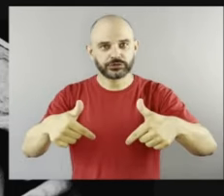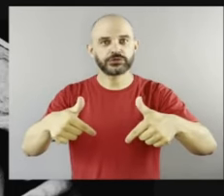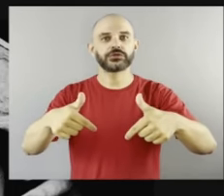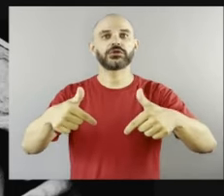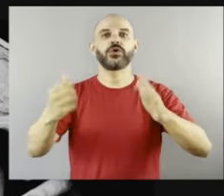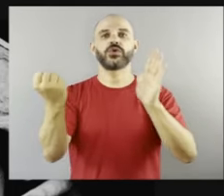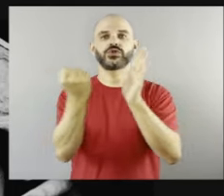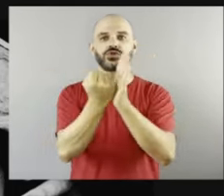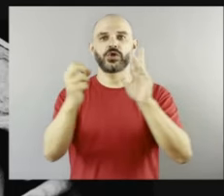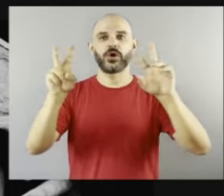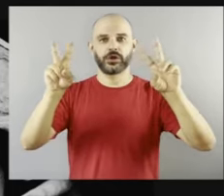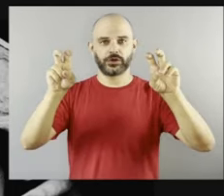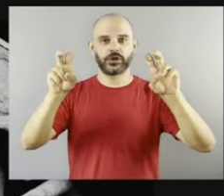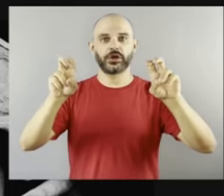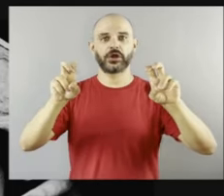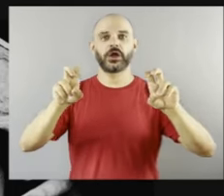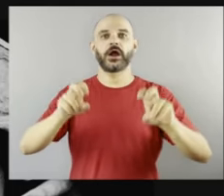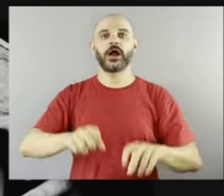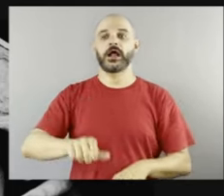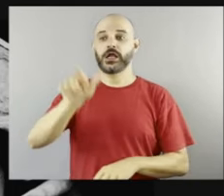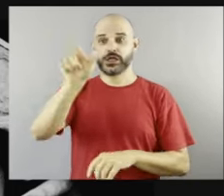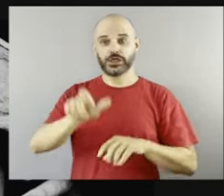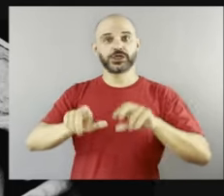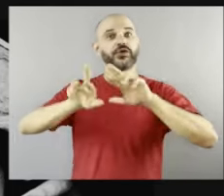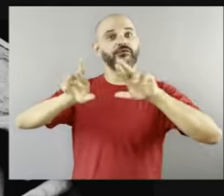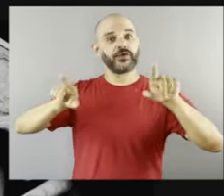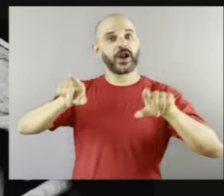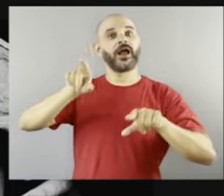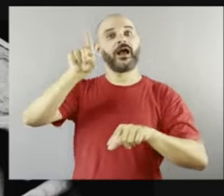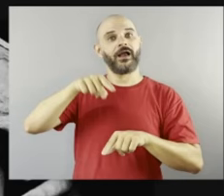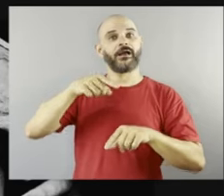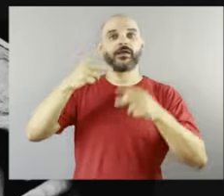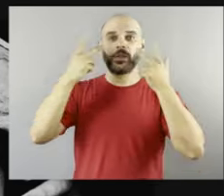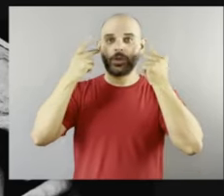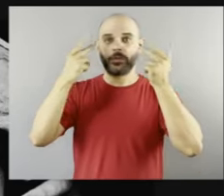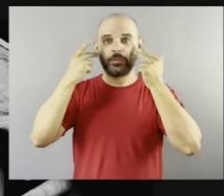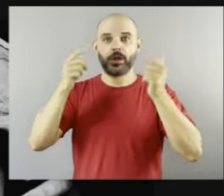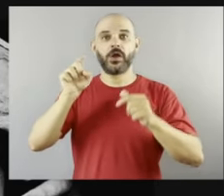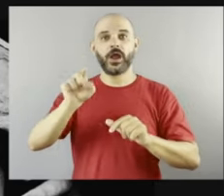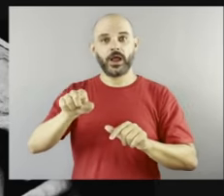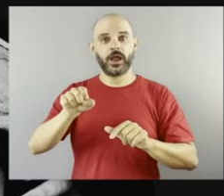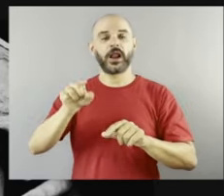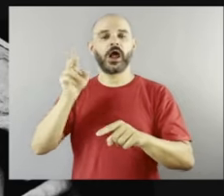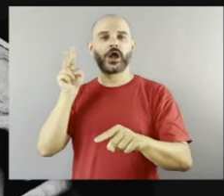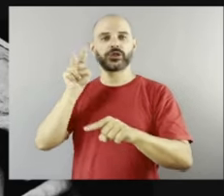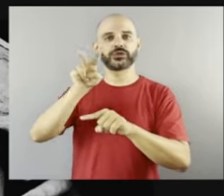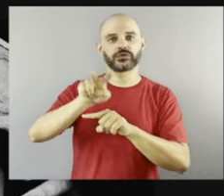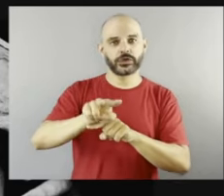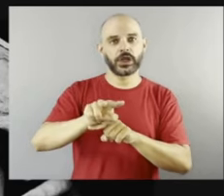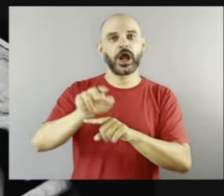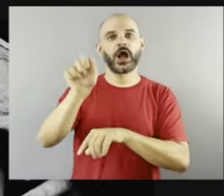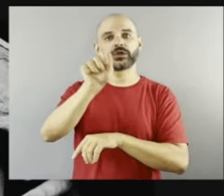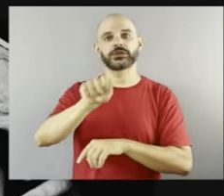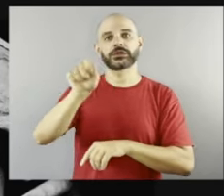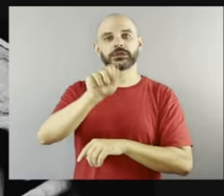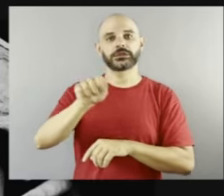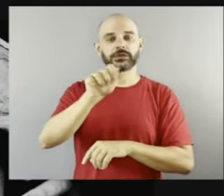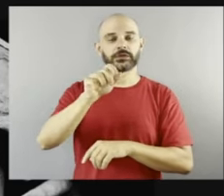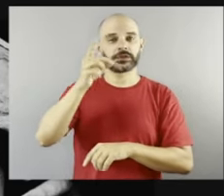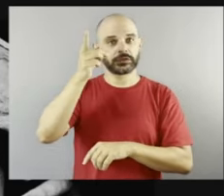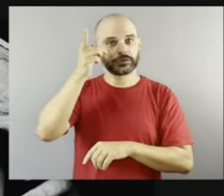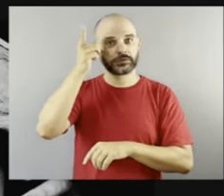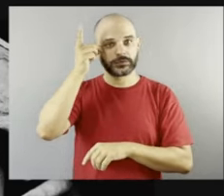slogan Ser Diferente é Normal, ela é autodefensora da Federação Brasileira das Associações de Síndrome de Down,